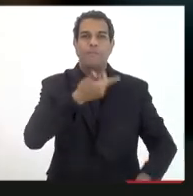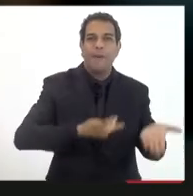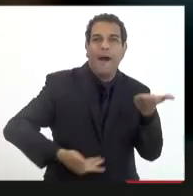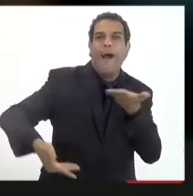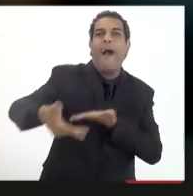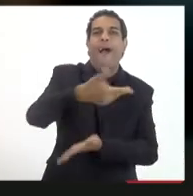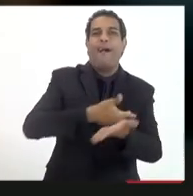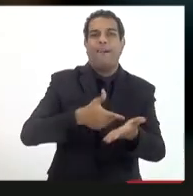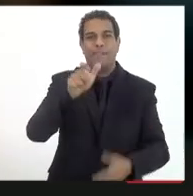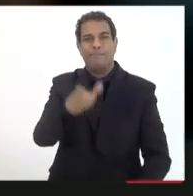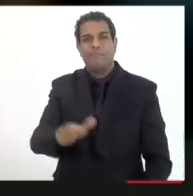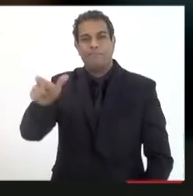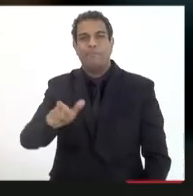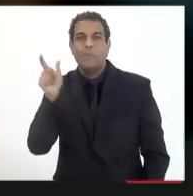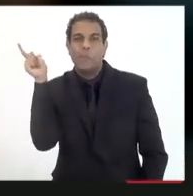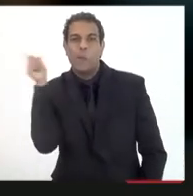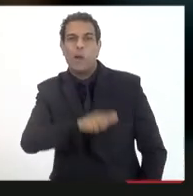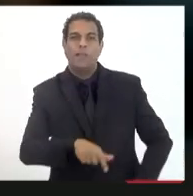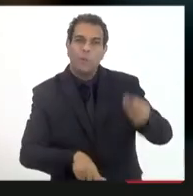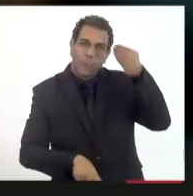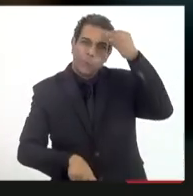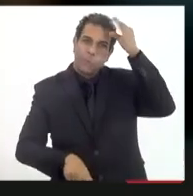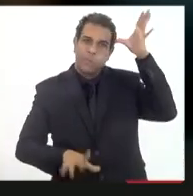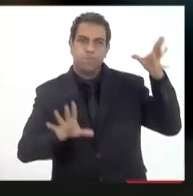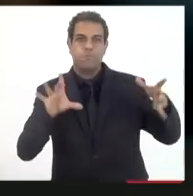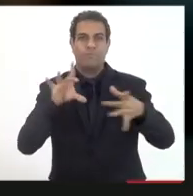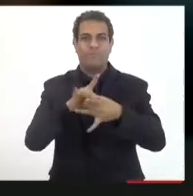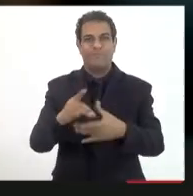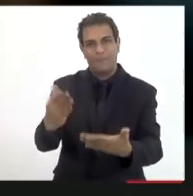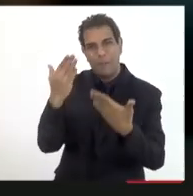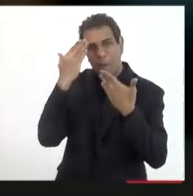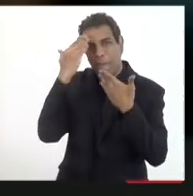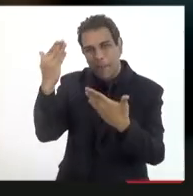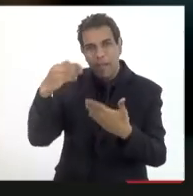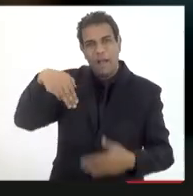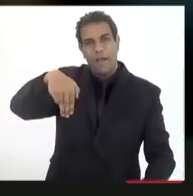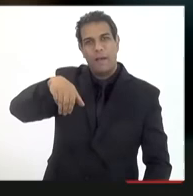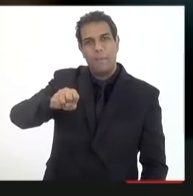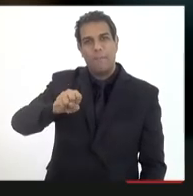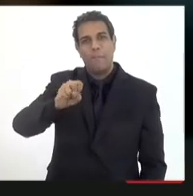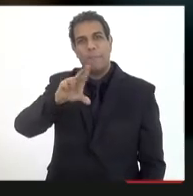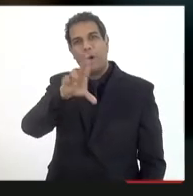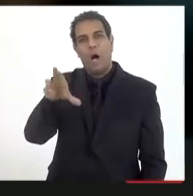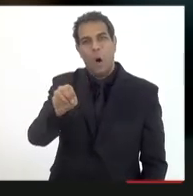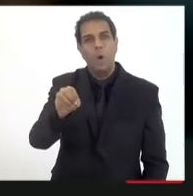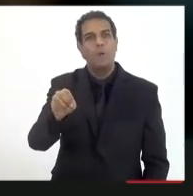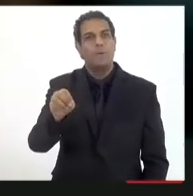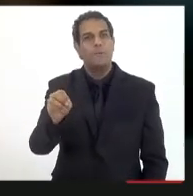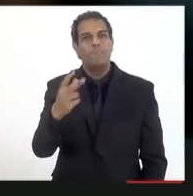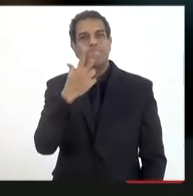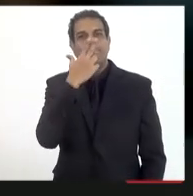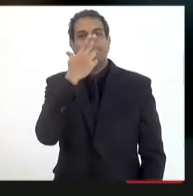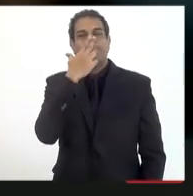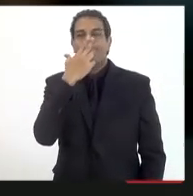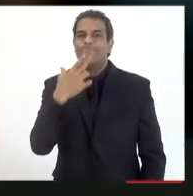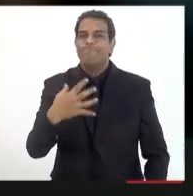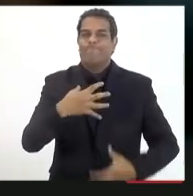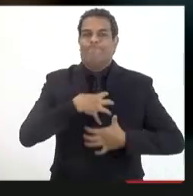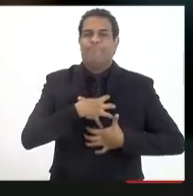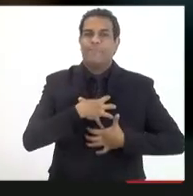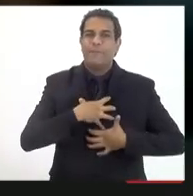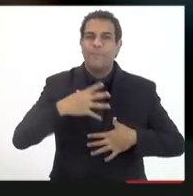virtuoso rodar muito obrigada Mauro pela excelente apresentação do início muito inspiradora eu estou aqui